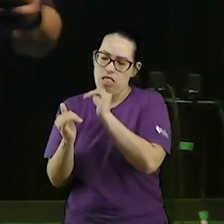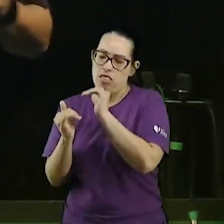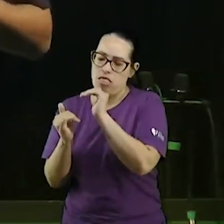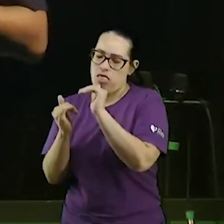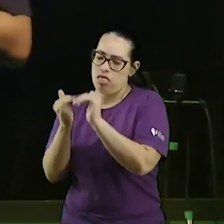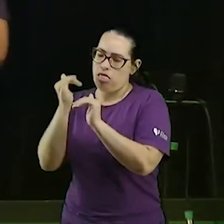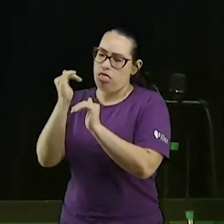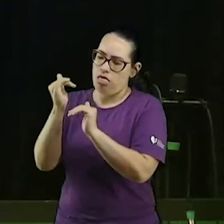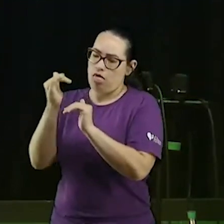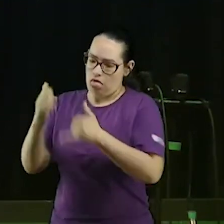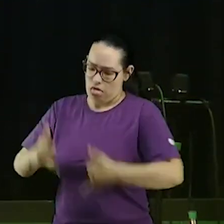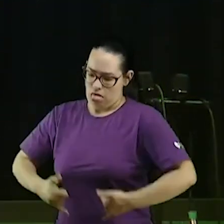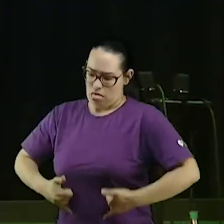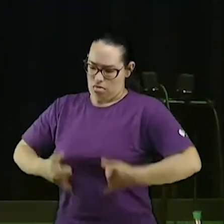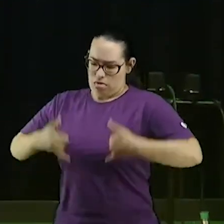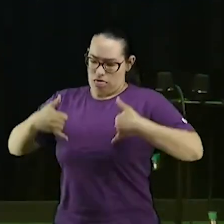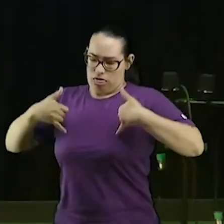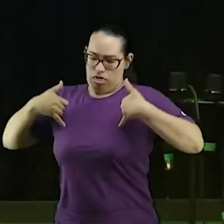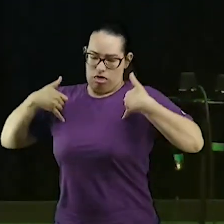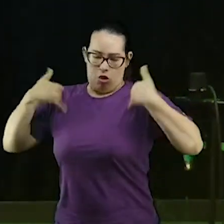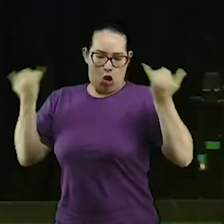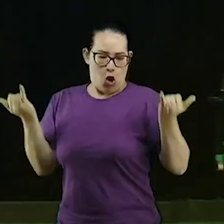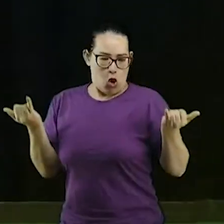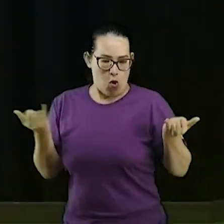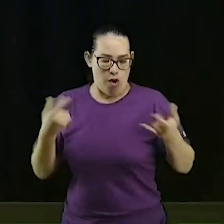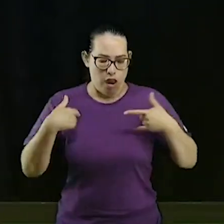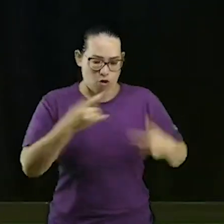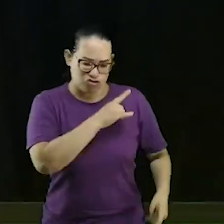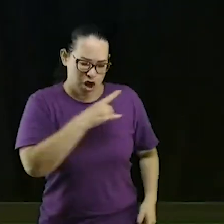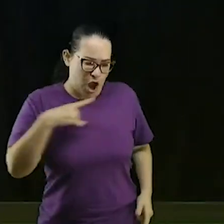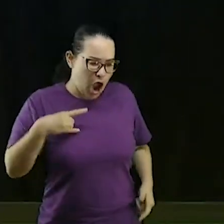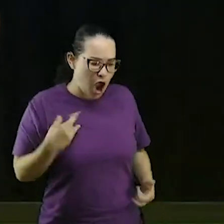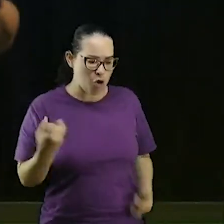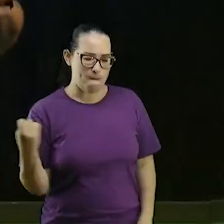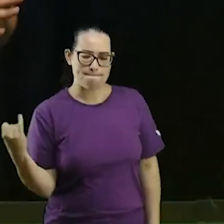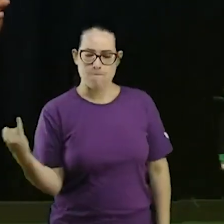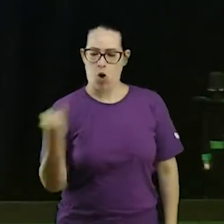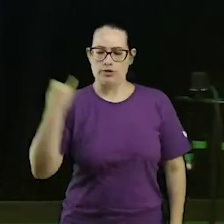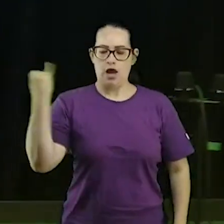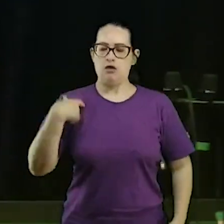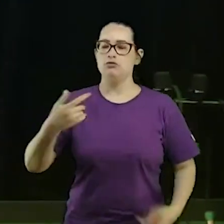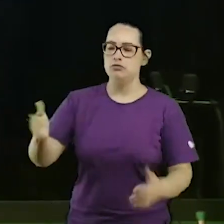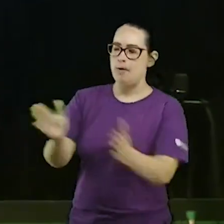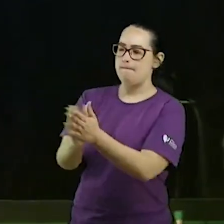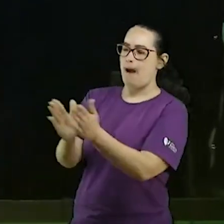agora eu sou importante, batam palmas para mim, não é isso.